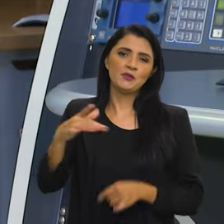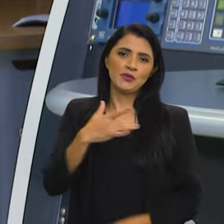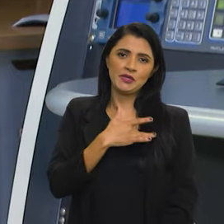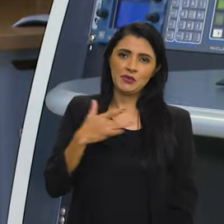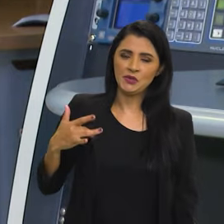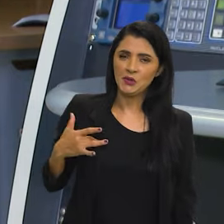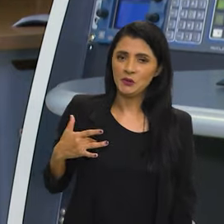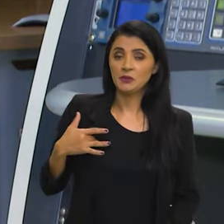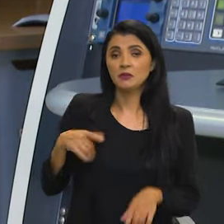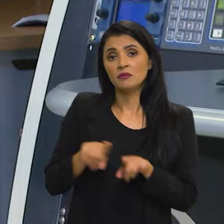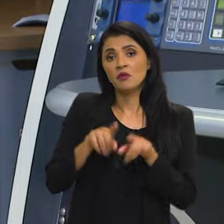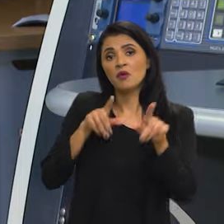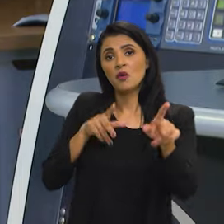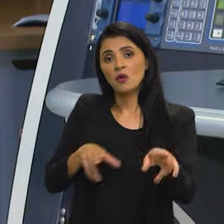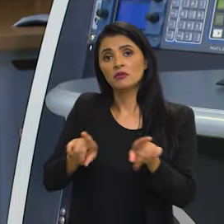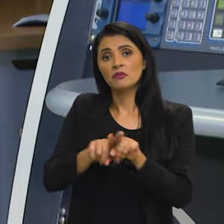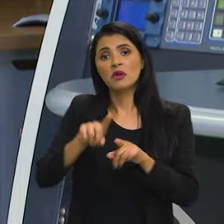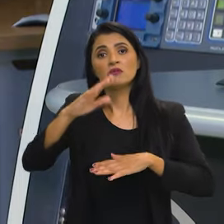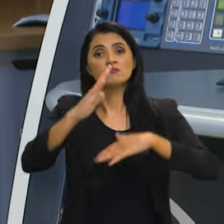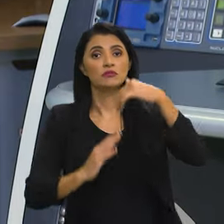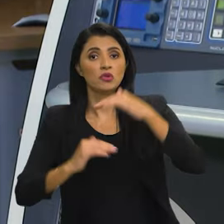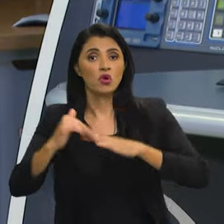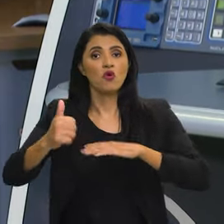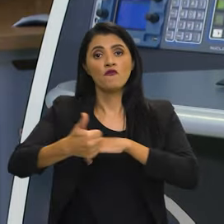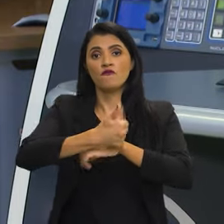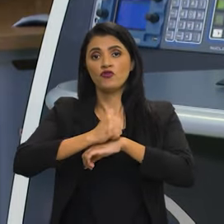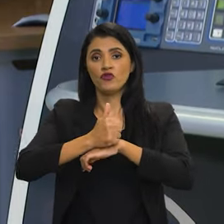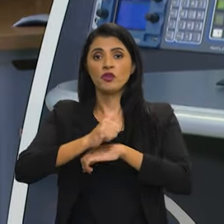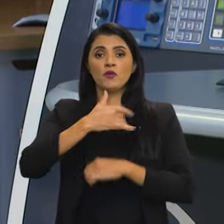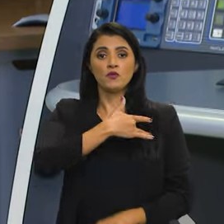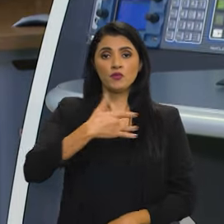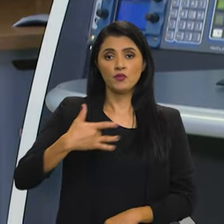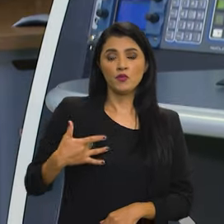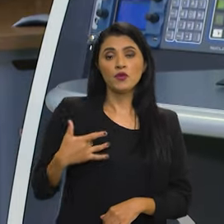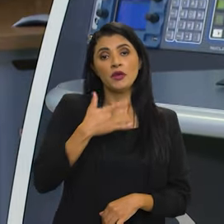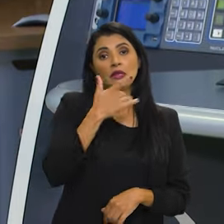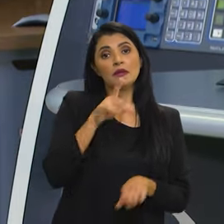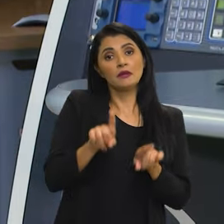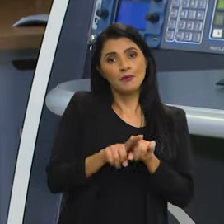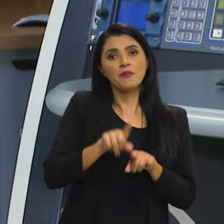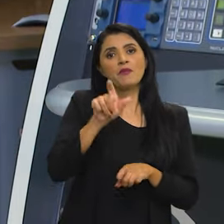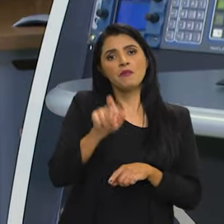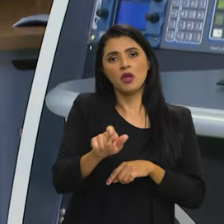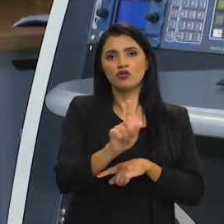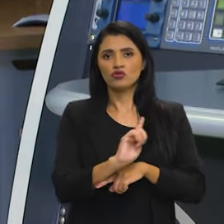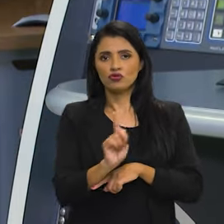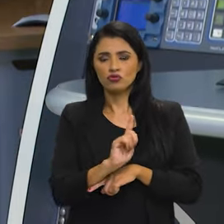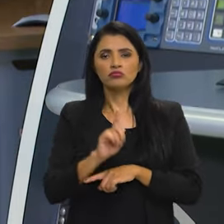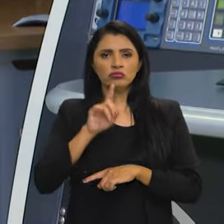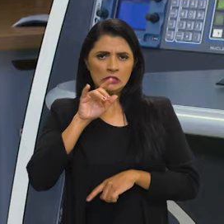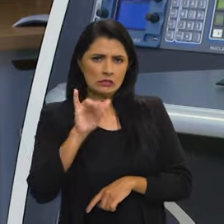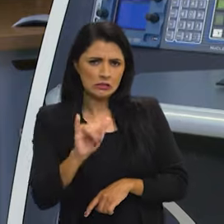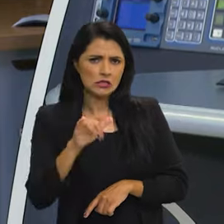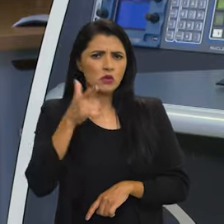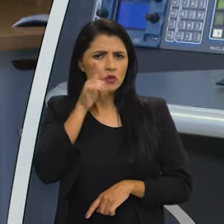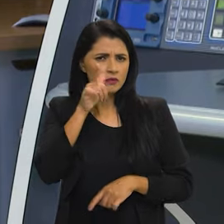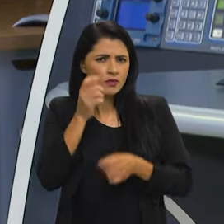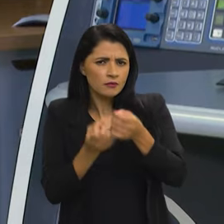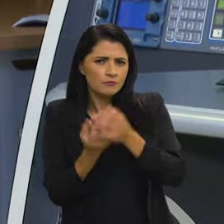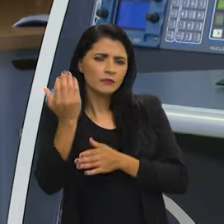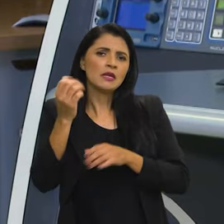relação à sua saúde. E o mesmo vale para os profissionais de saúde e para os gestores. Se a gente consegue construir, a partir de